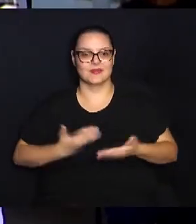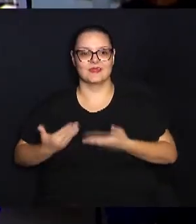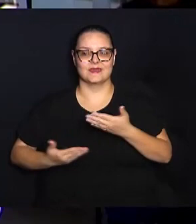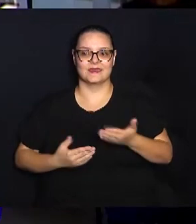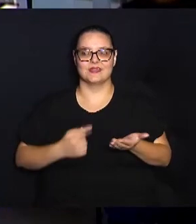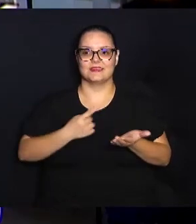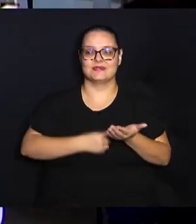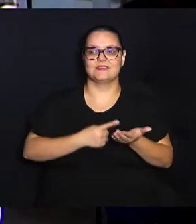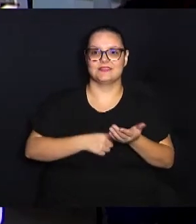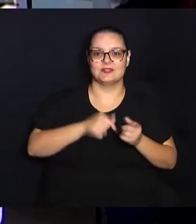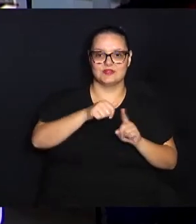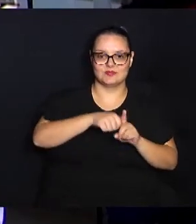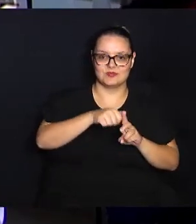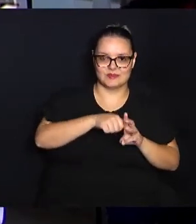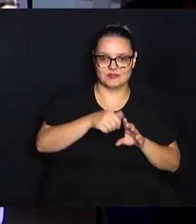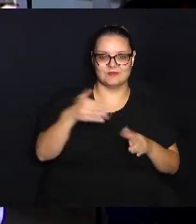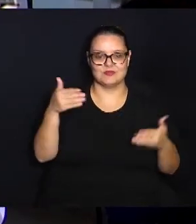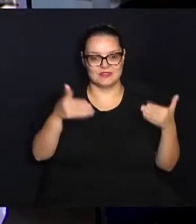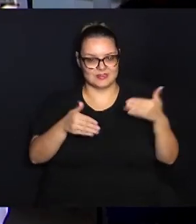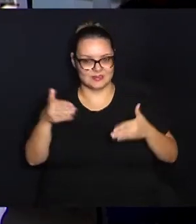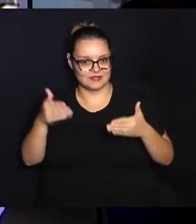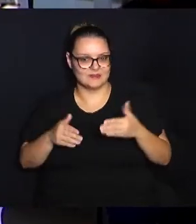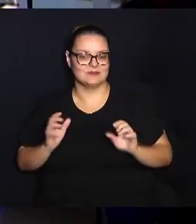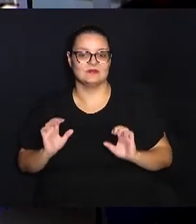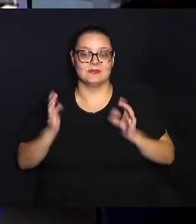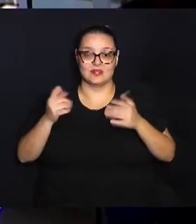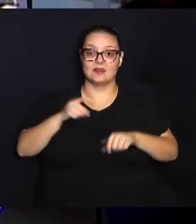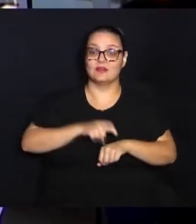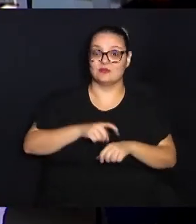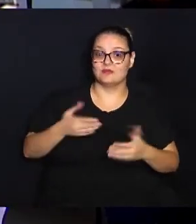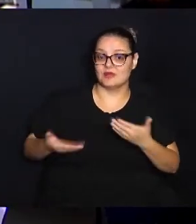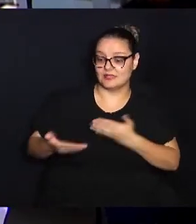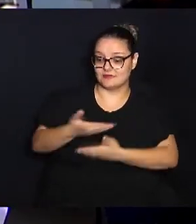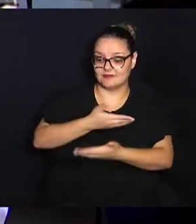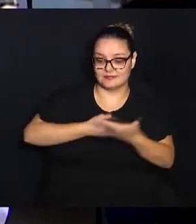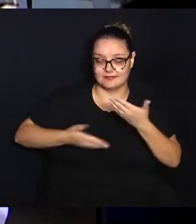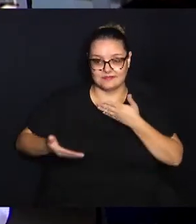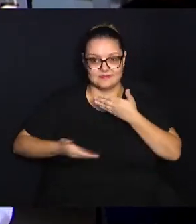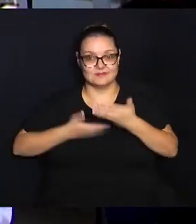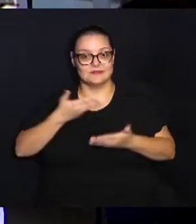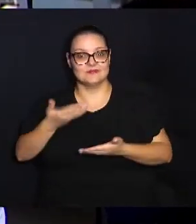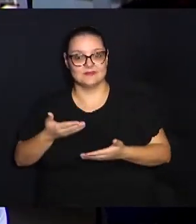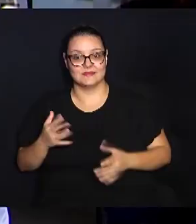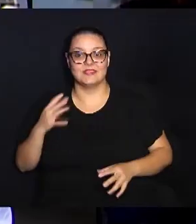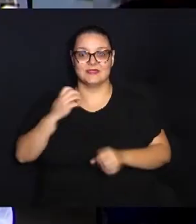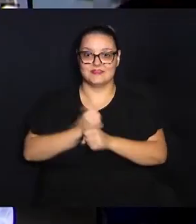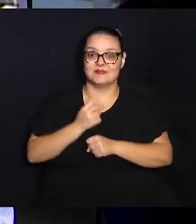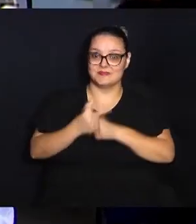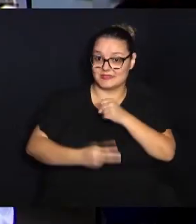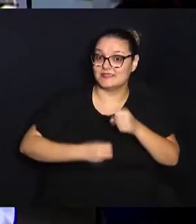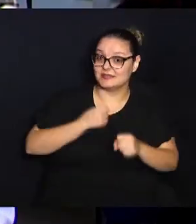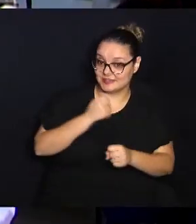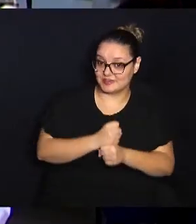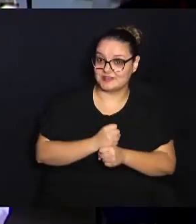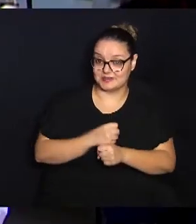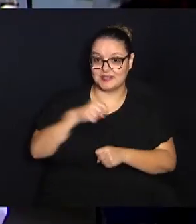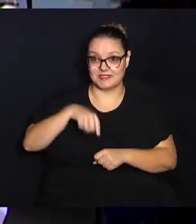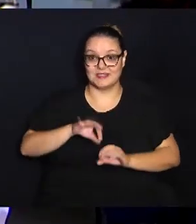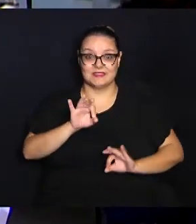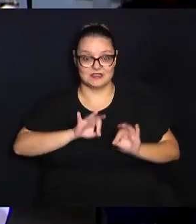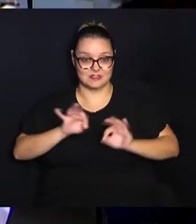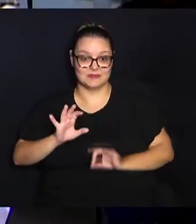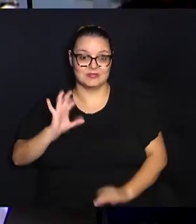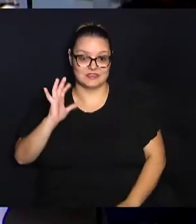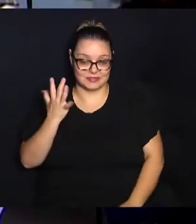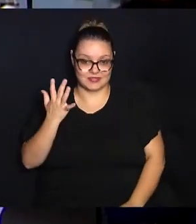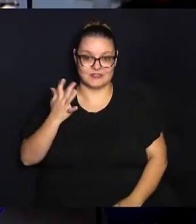agenda mensalmente para participarem desse evento. É um momento de integração. Já vão se completar quase dois anos que esse projeto acontece.